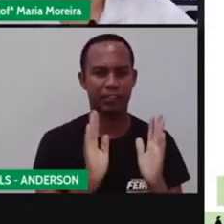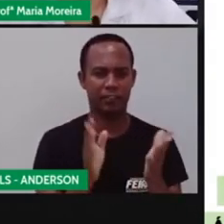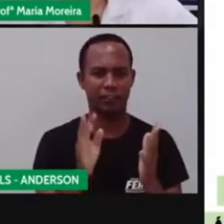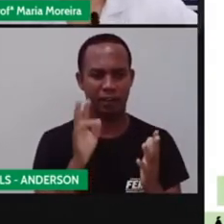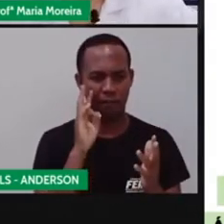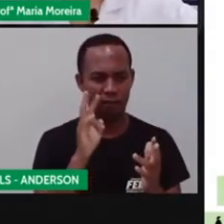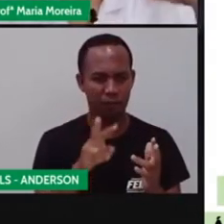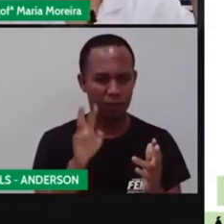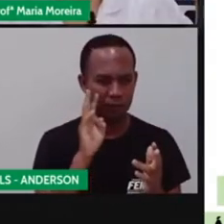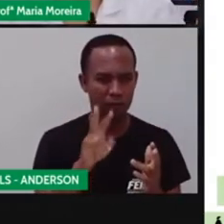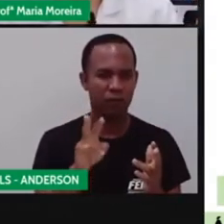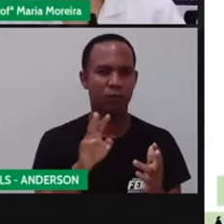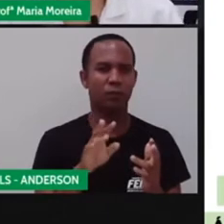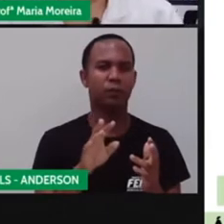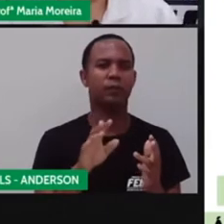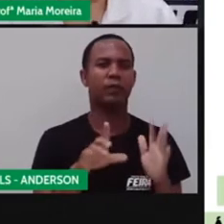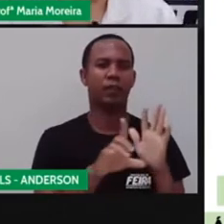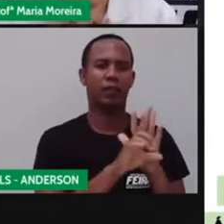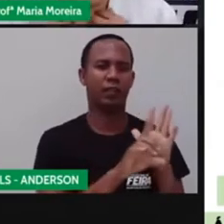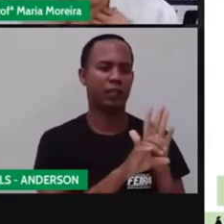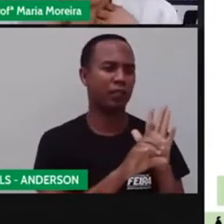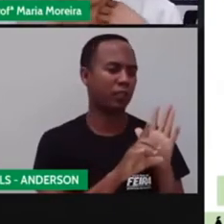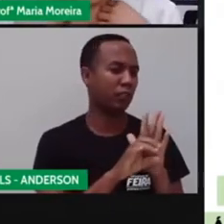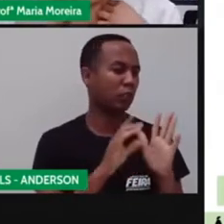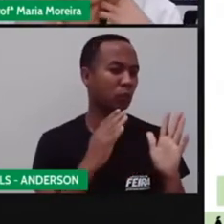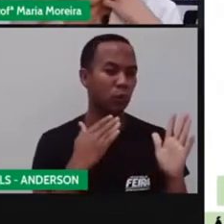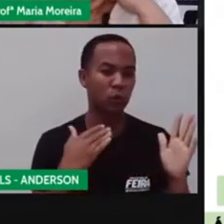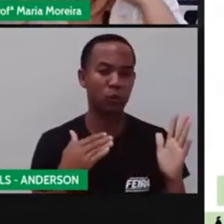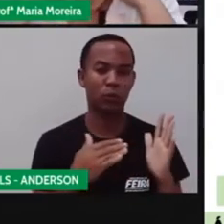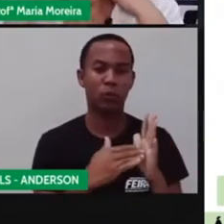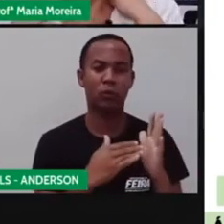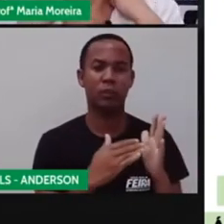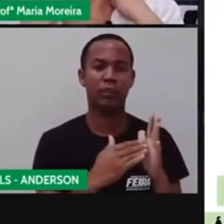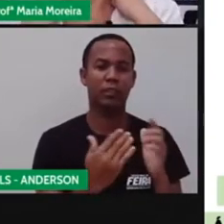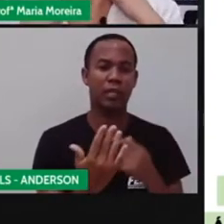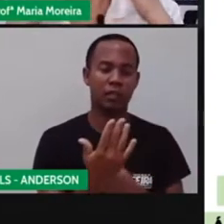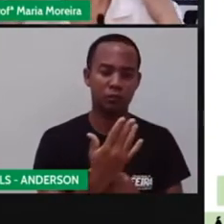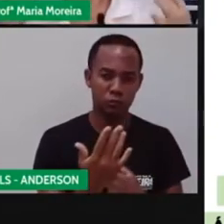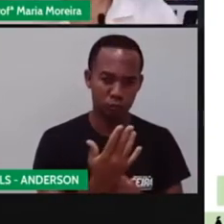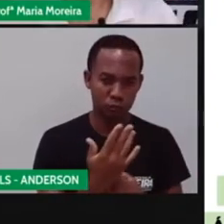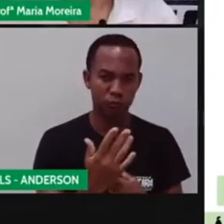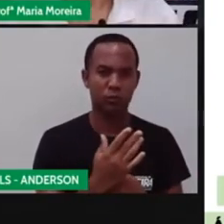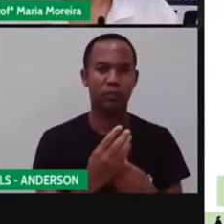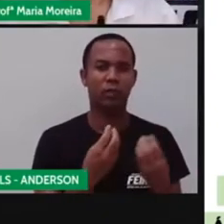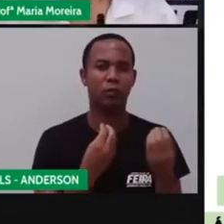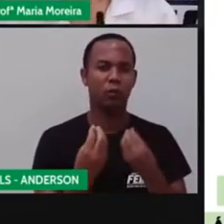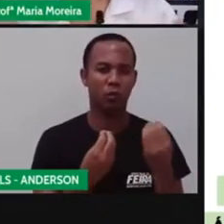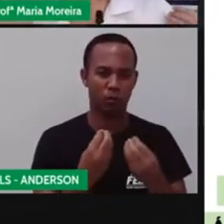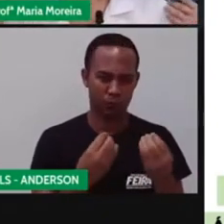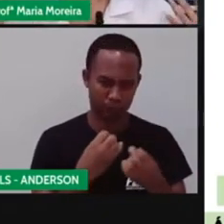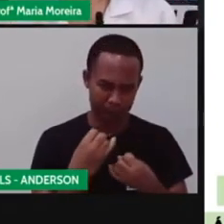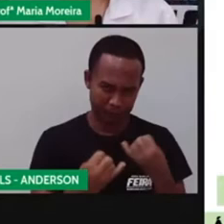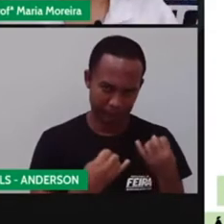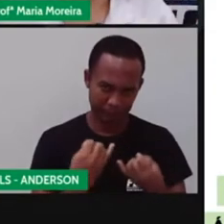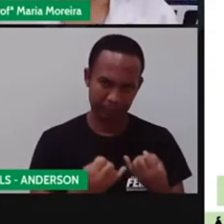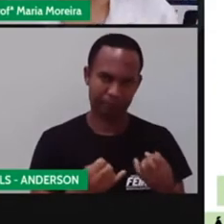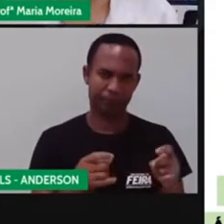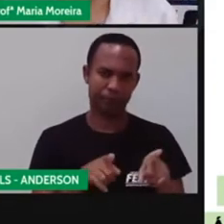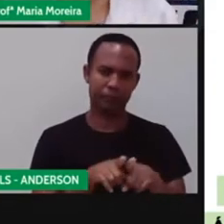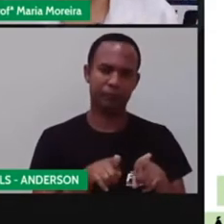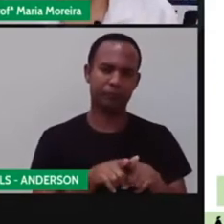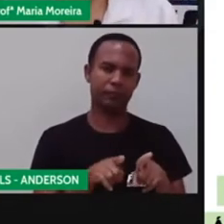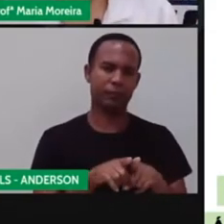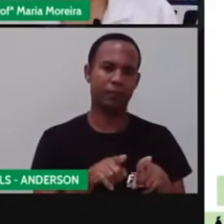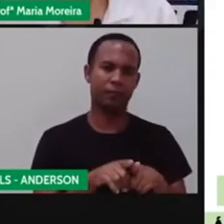passada. Tinha todas aquelas leis que protegem vocês aí com relação ao brincar e com relação ao quê? A